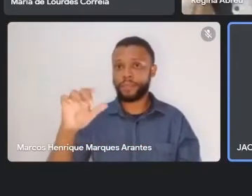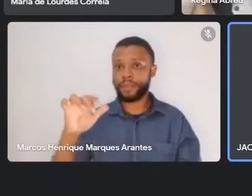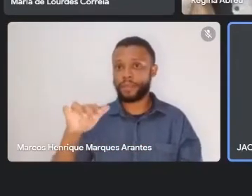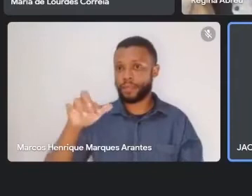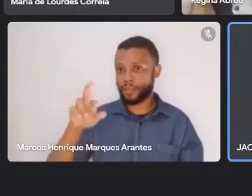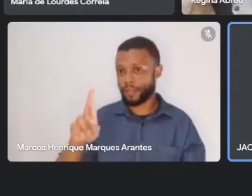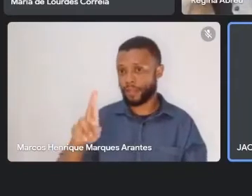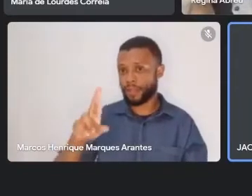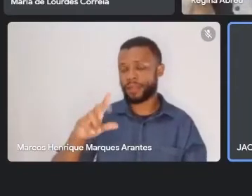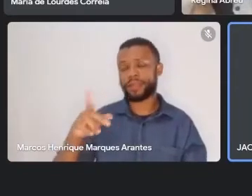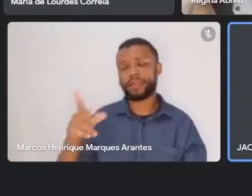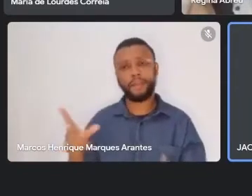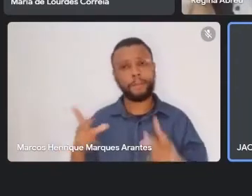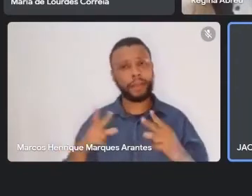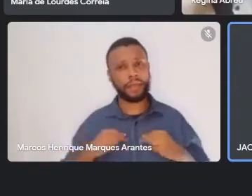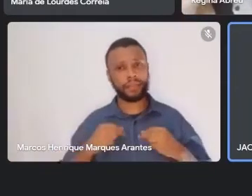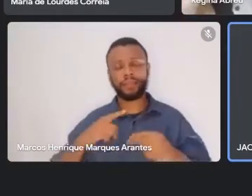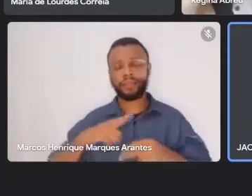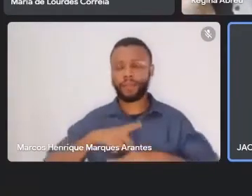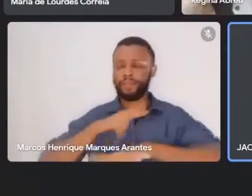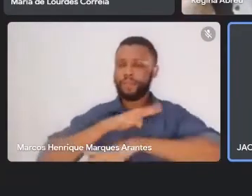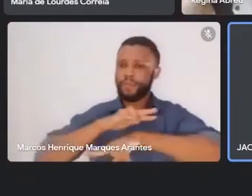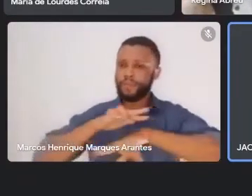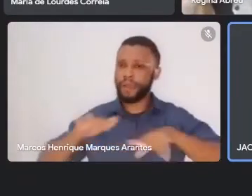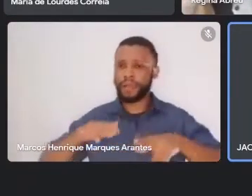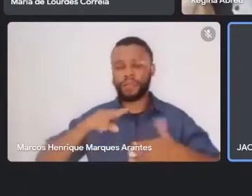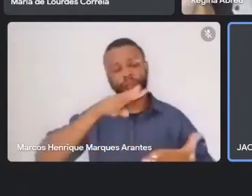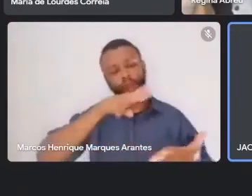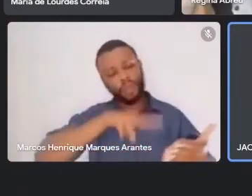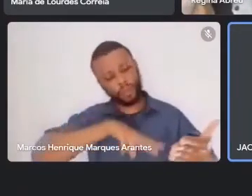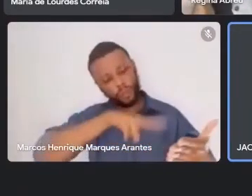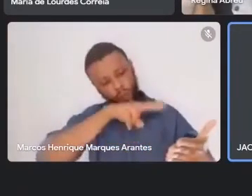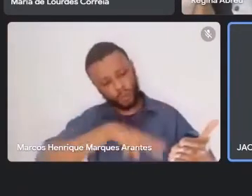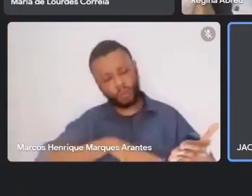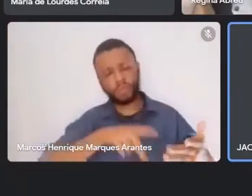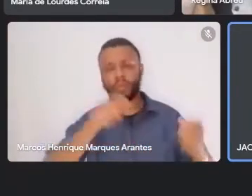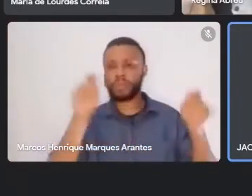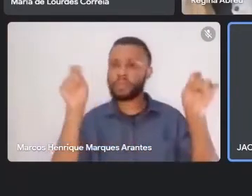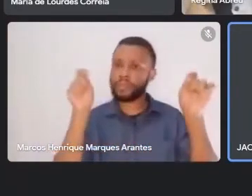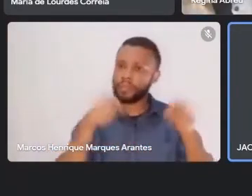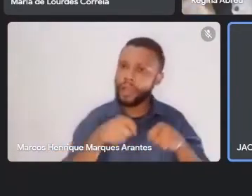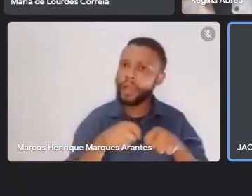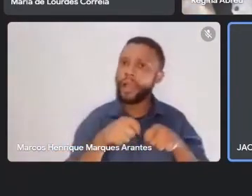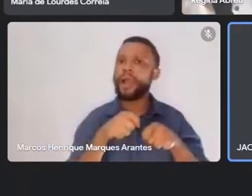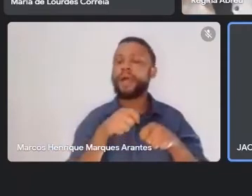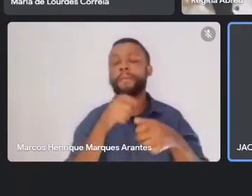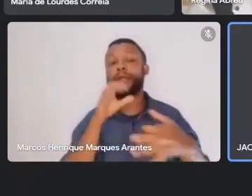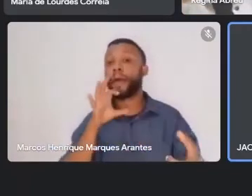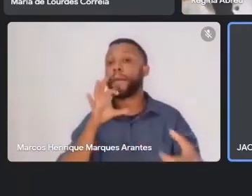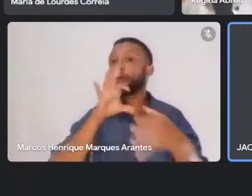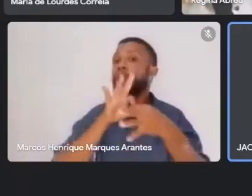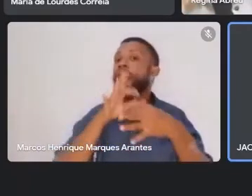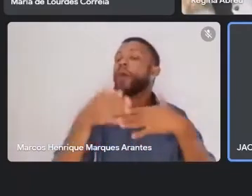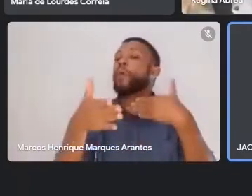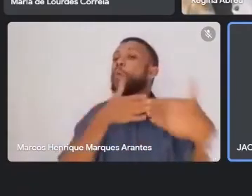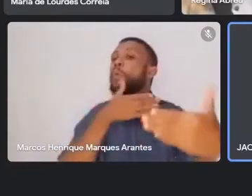que pode ser feita a todo e qualquer tempo e aplicada a diferentes setores